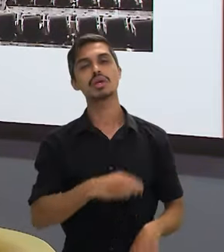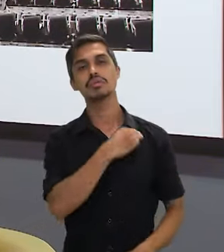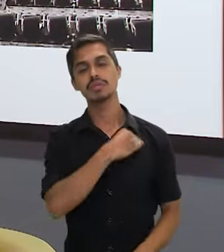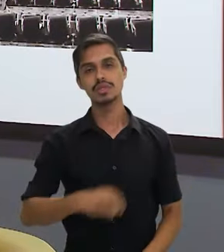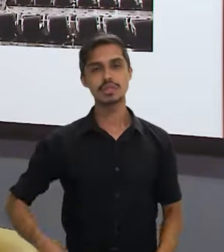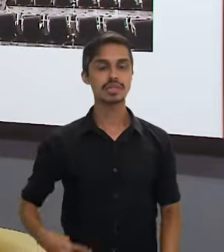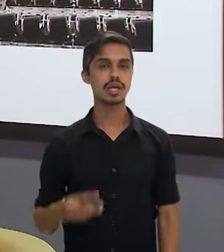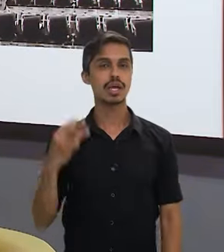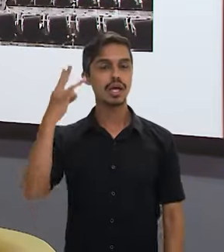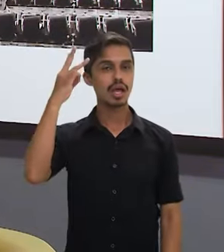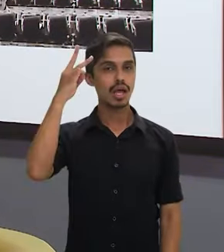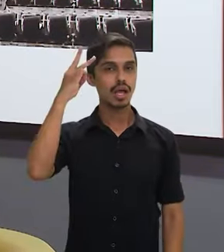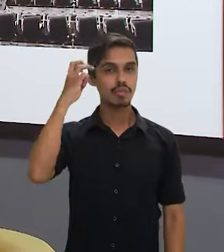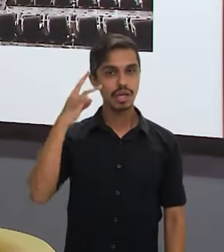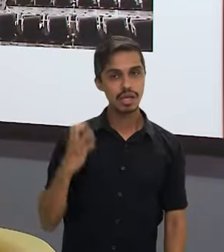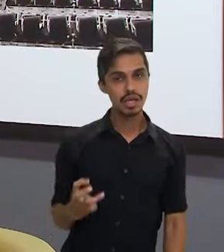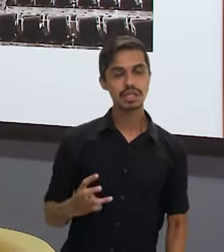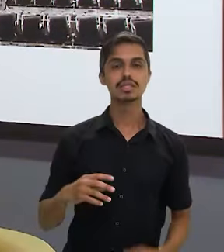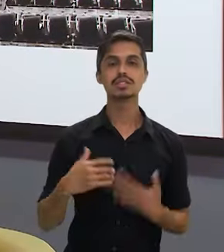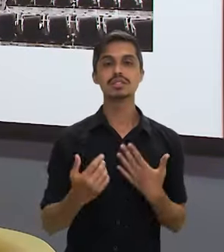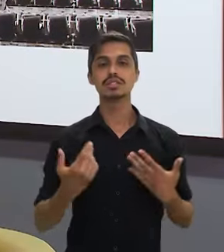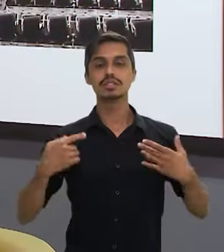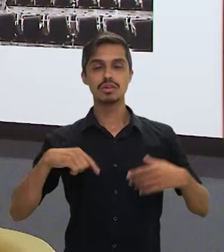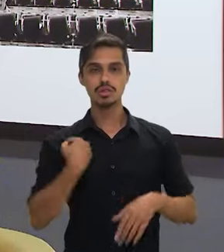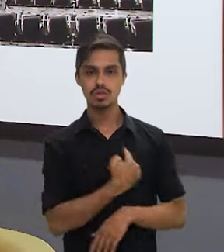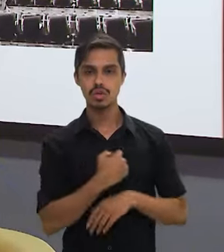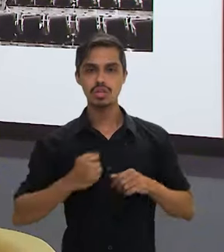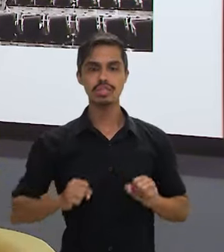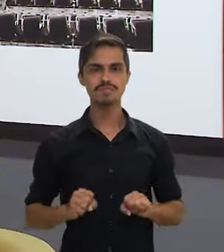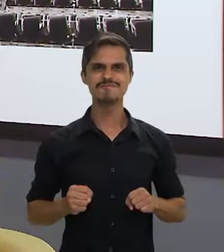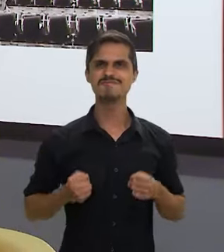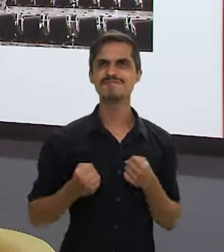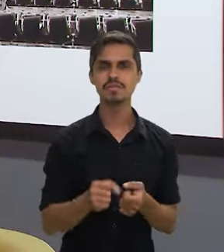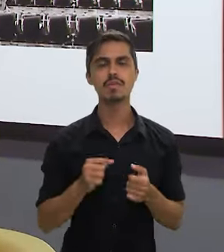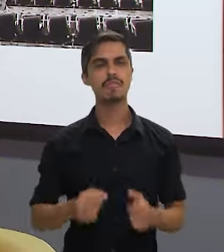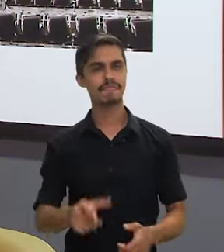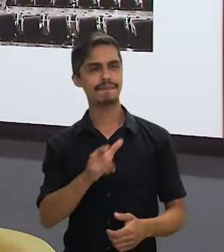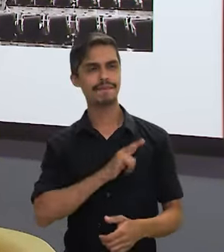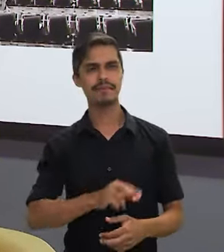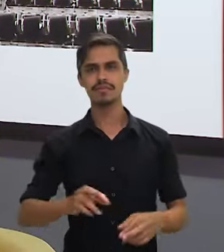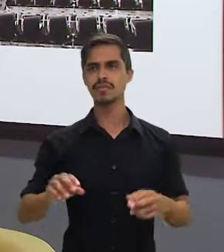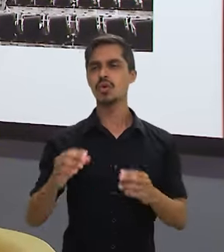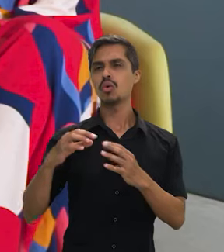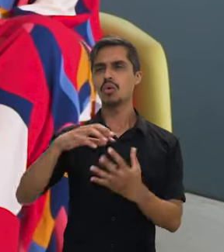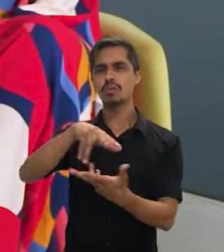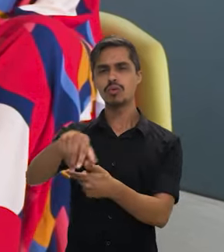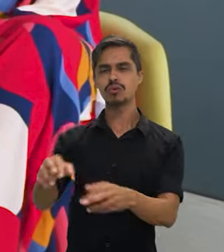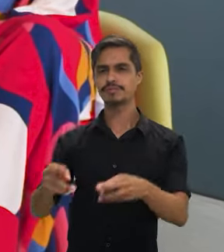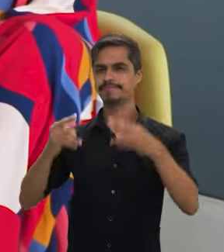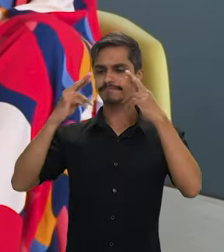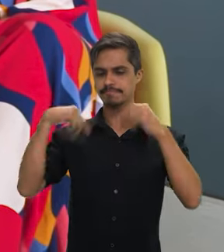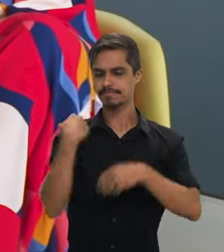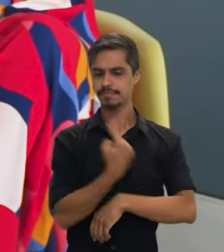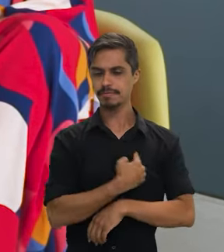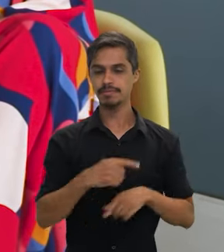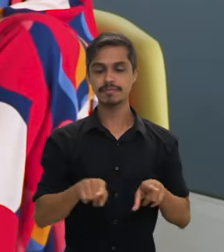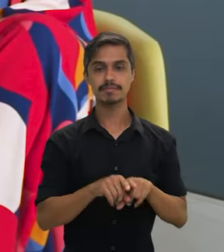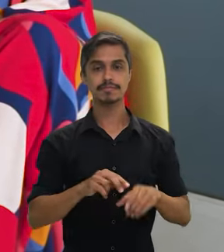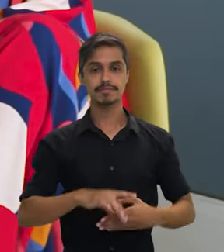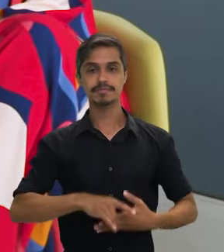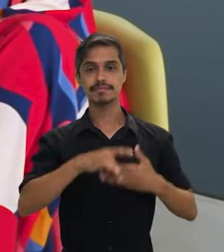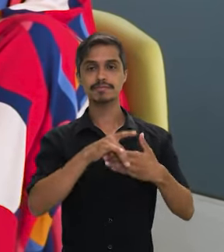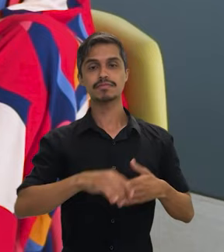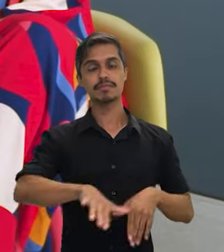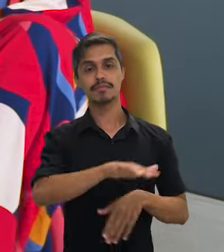Margarete, então fazer parte desse momento de virada do Brasil, onde o Brasil retoma o respeito internacional, mas também liderar ações,